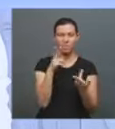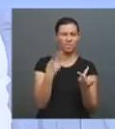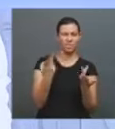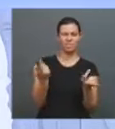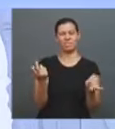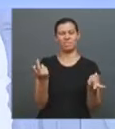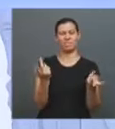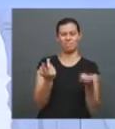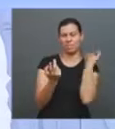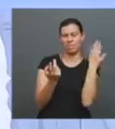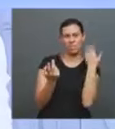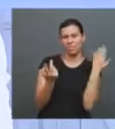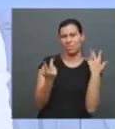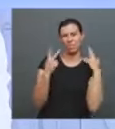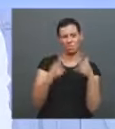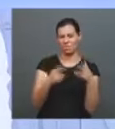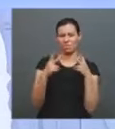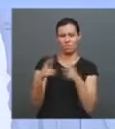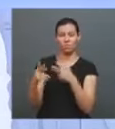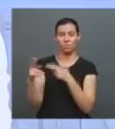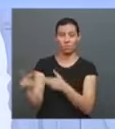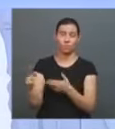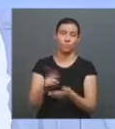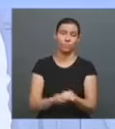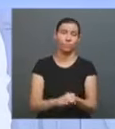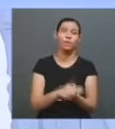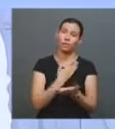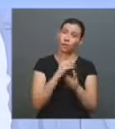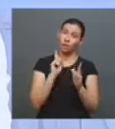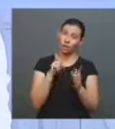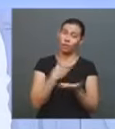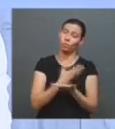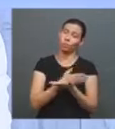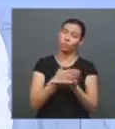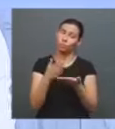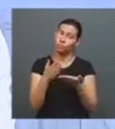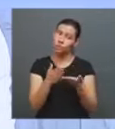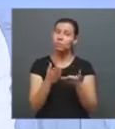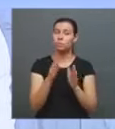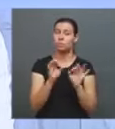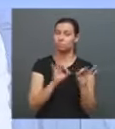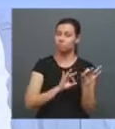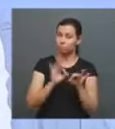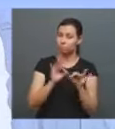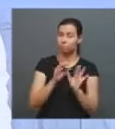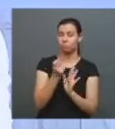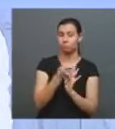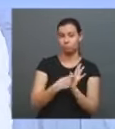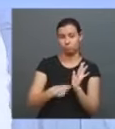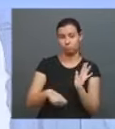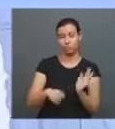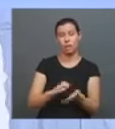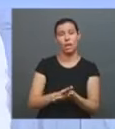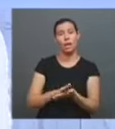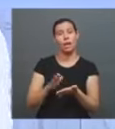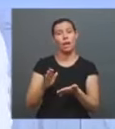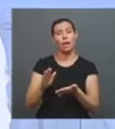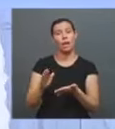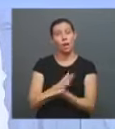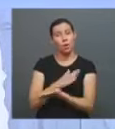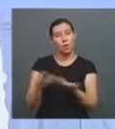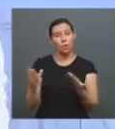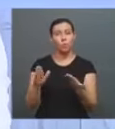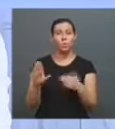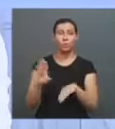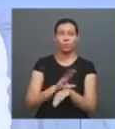né, sempre a mesma coisa, mas enfim, é um começo, é uma porta de entrada, né. Claro, alguns só por, né, por estarem fazendo